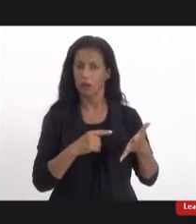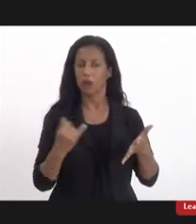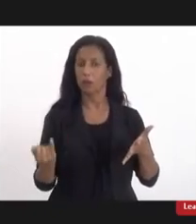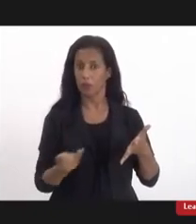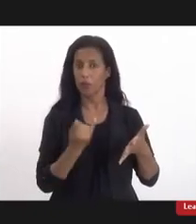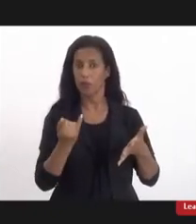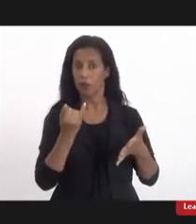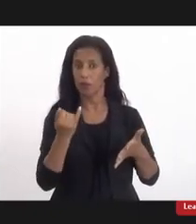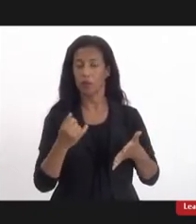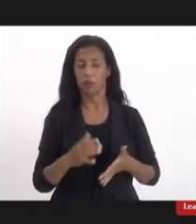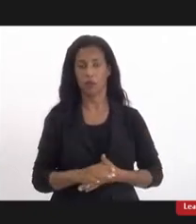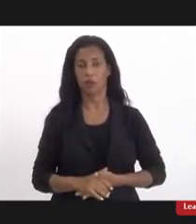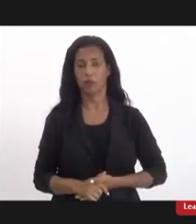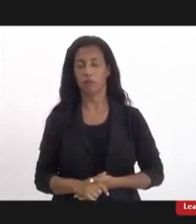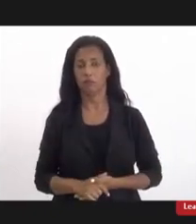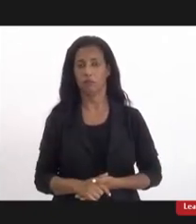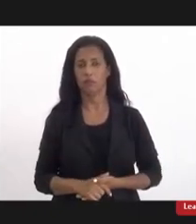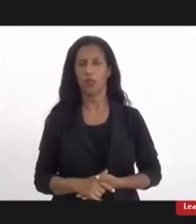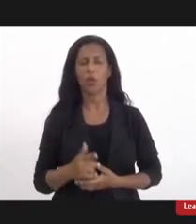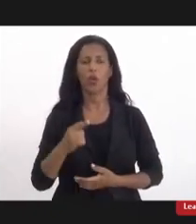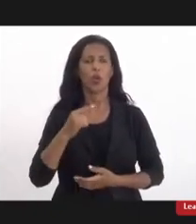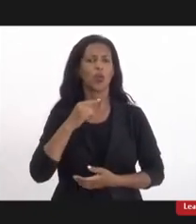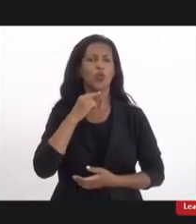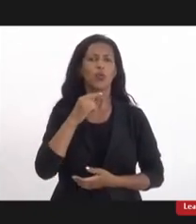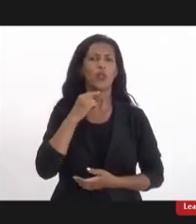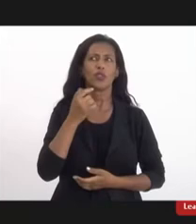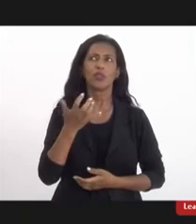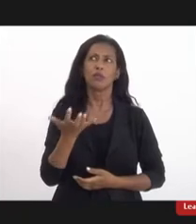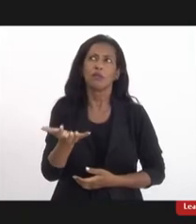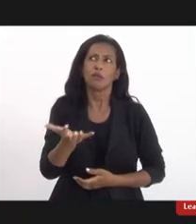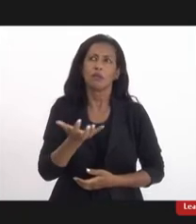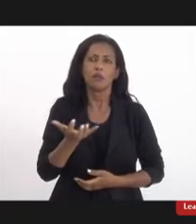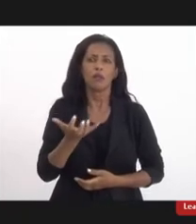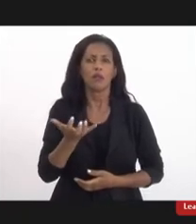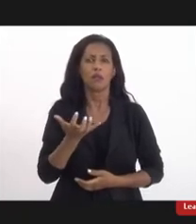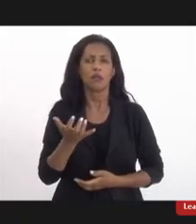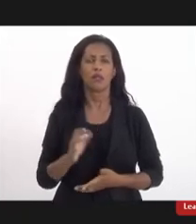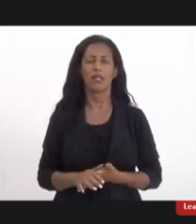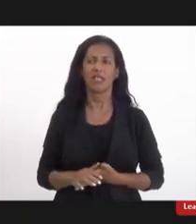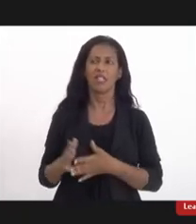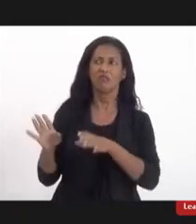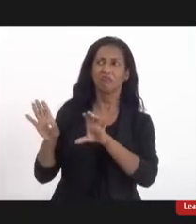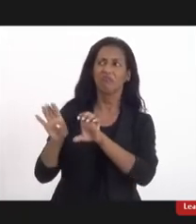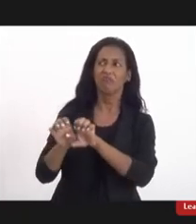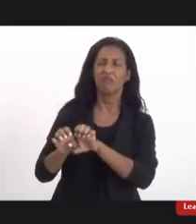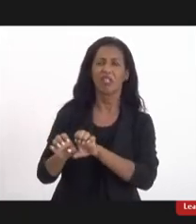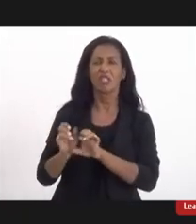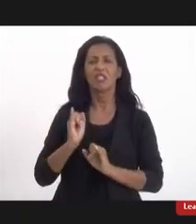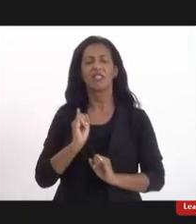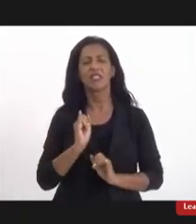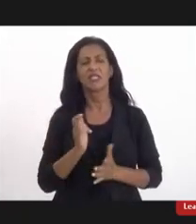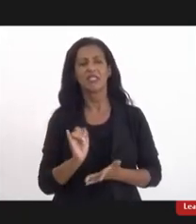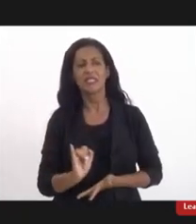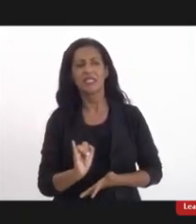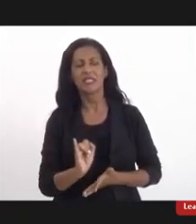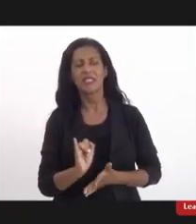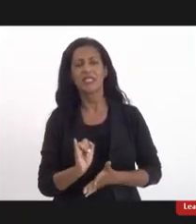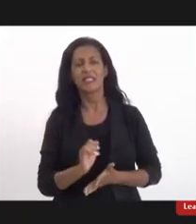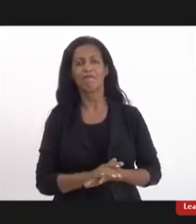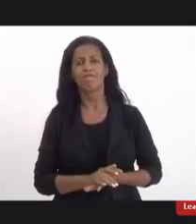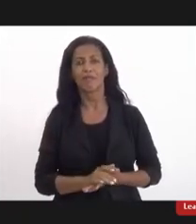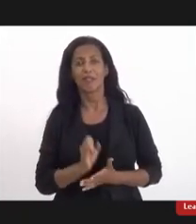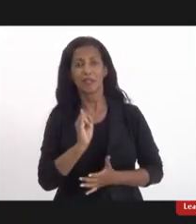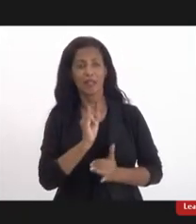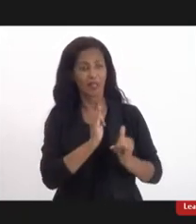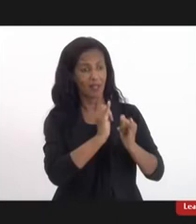importante não adianta a gente querer estatística se os dados né se nem